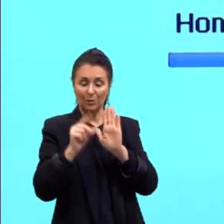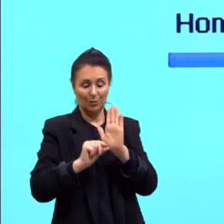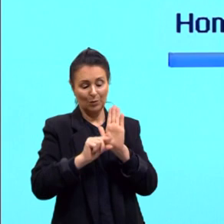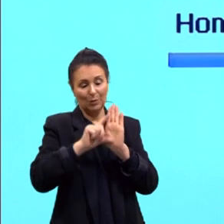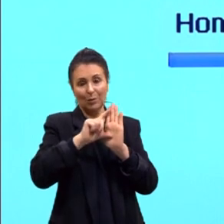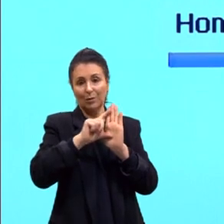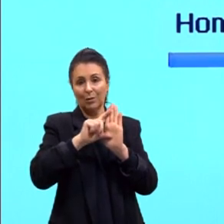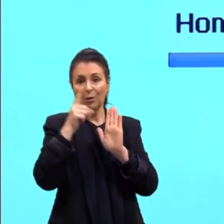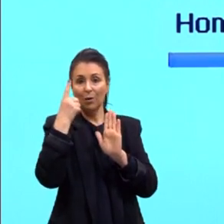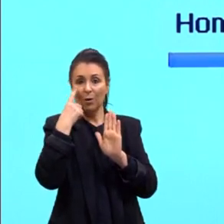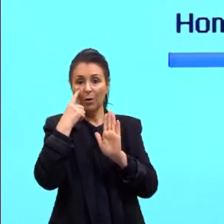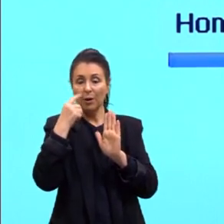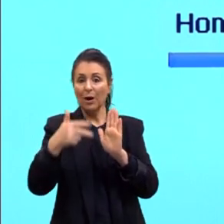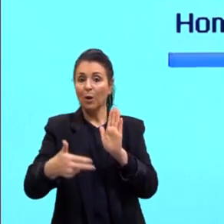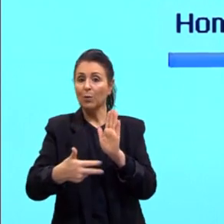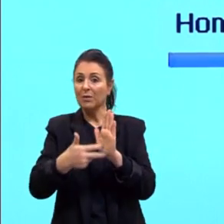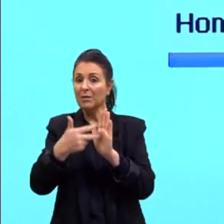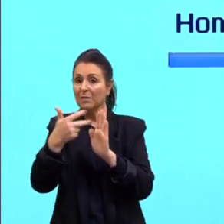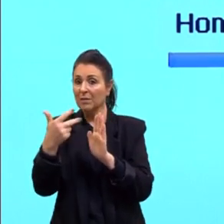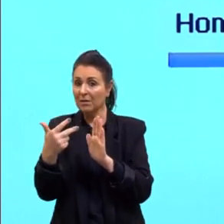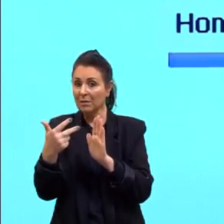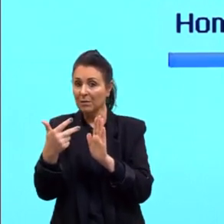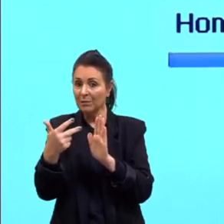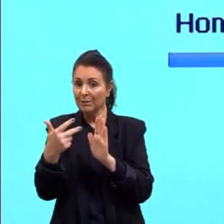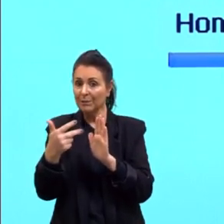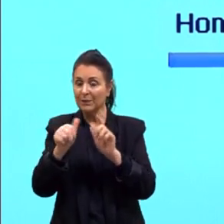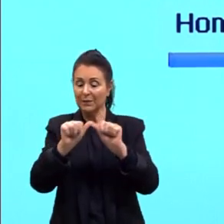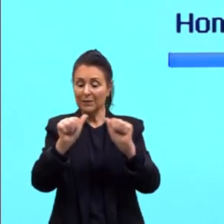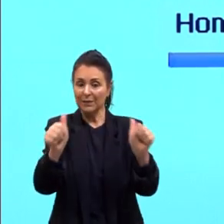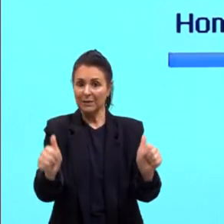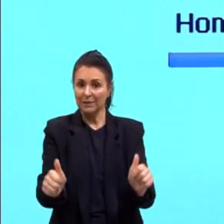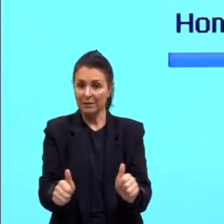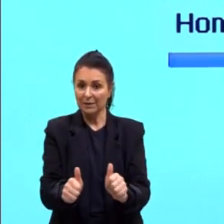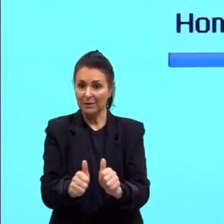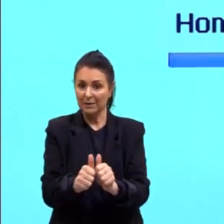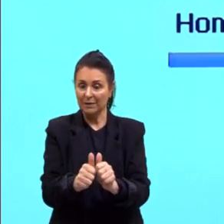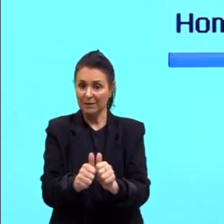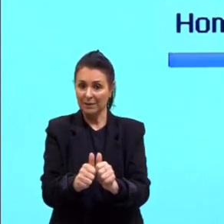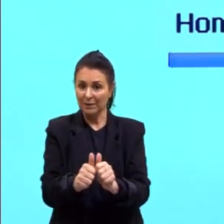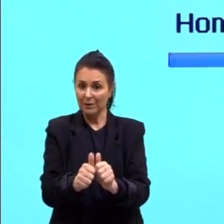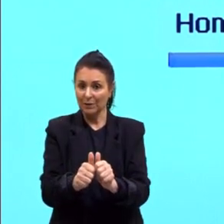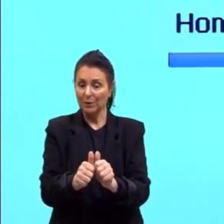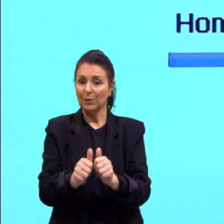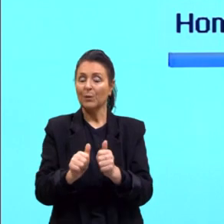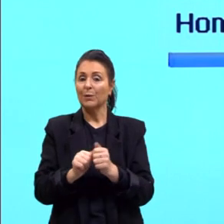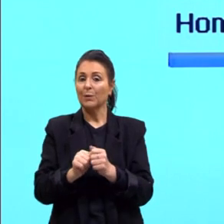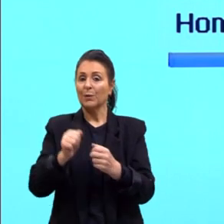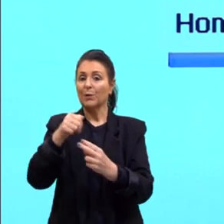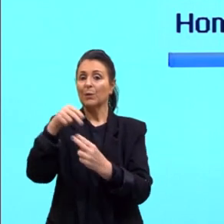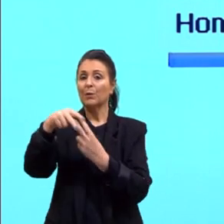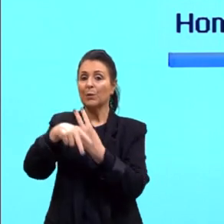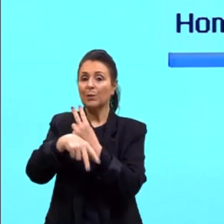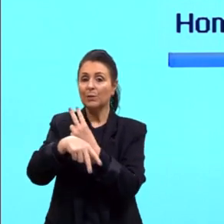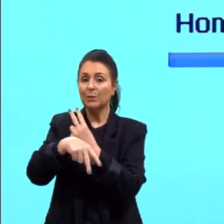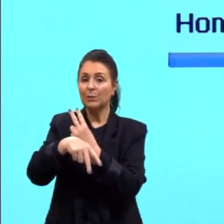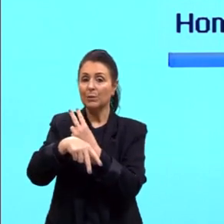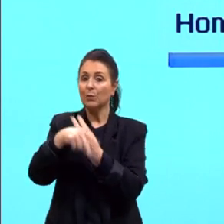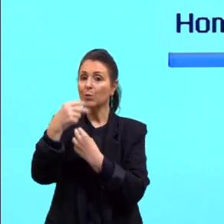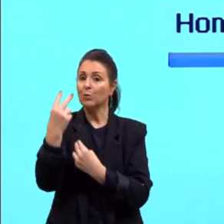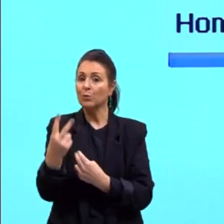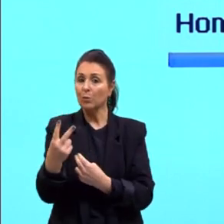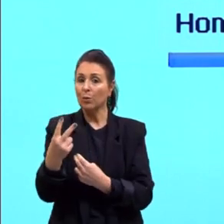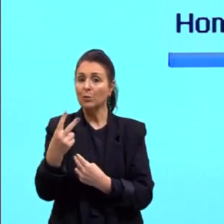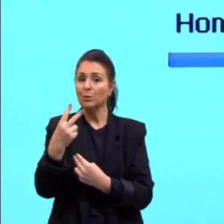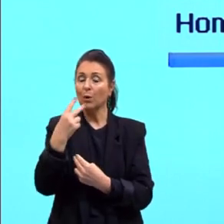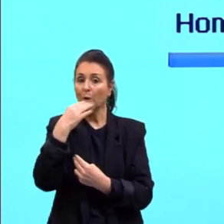Olha lá o terceiro caso, então, a terceira imagem, terceiro par de cromossomos. São os dois alaranjadinhos,